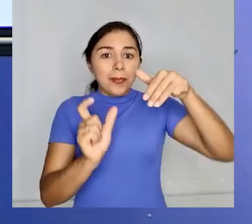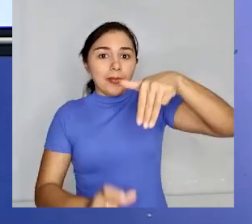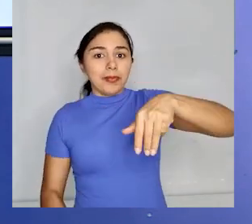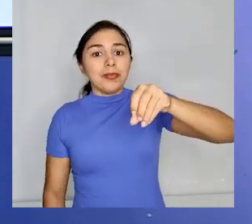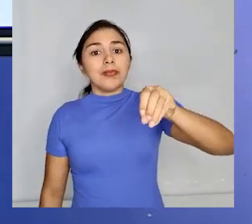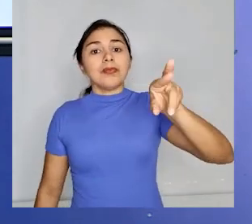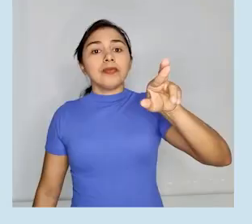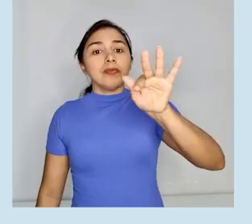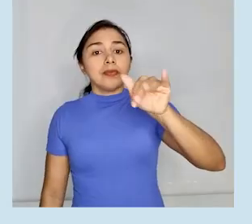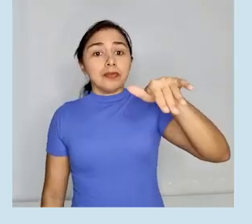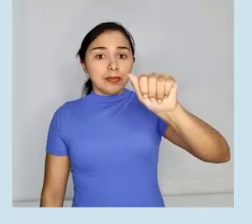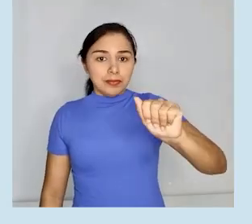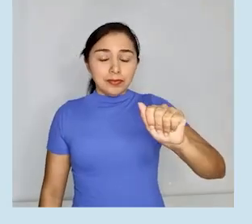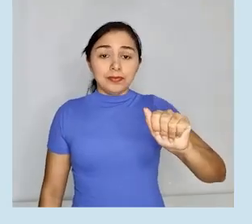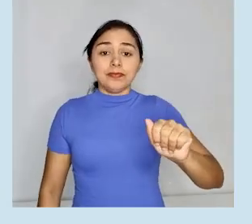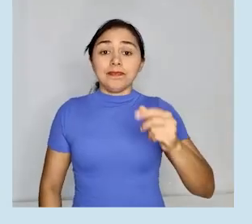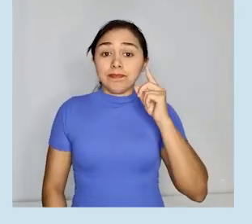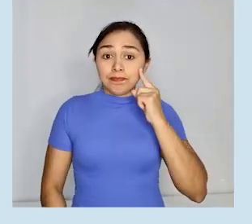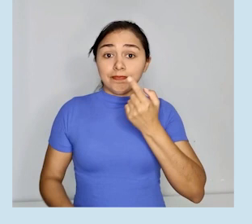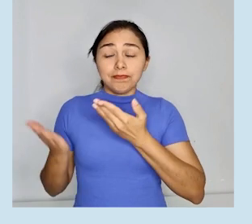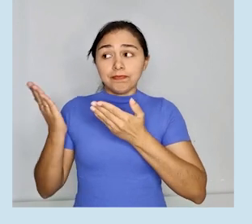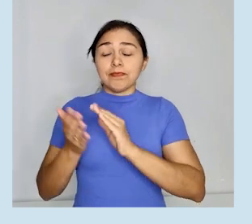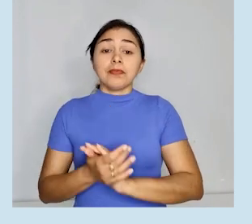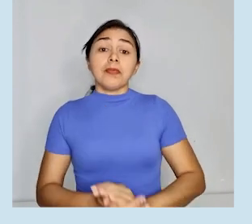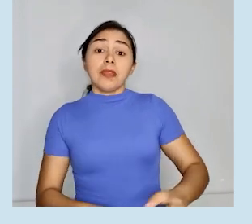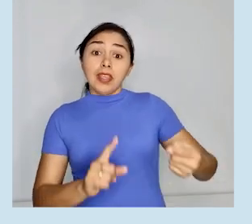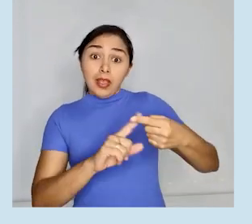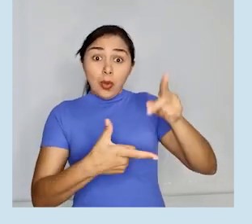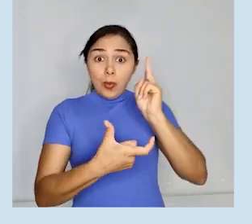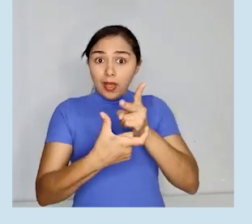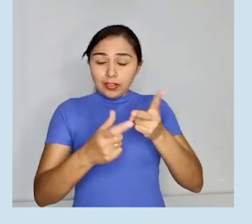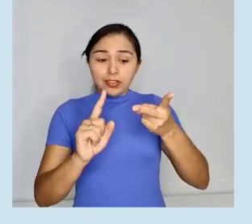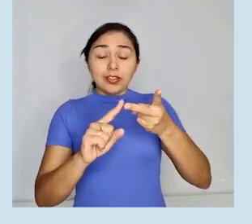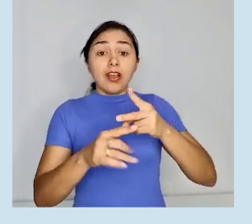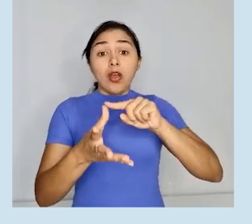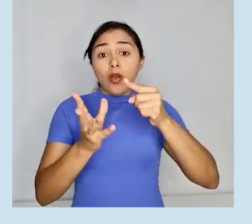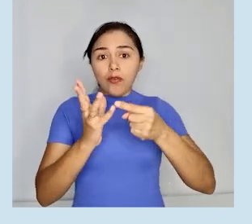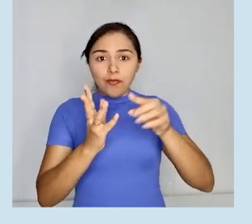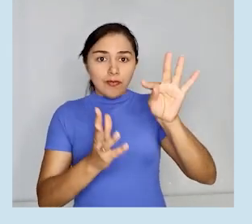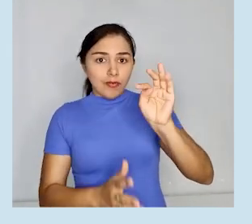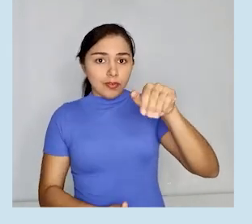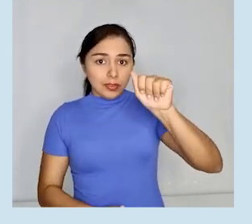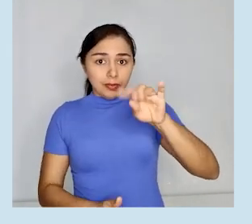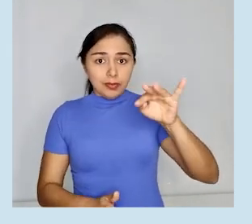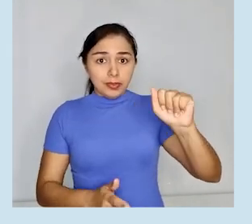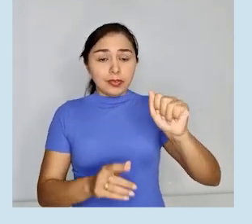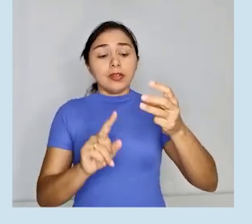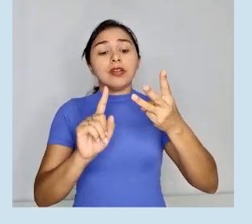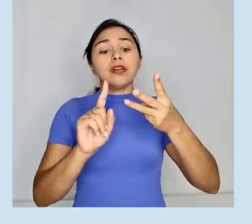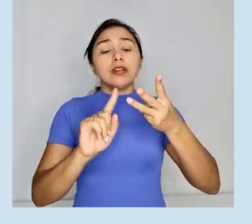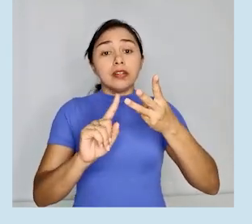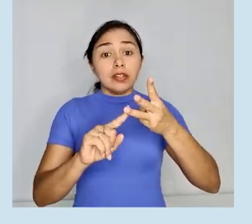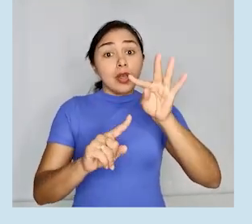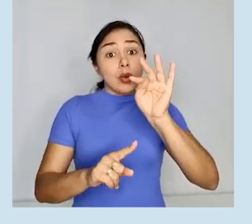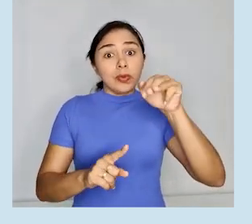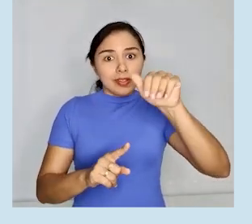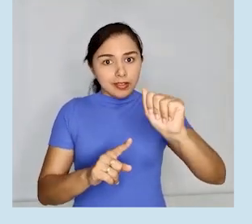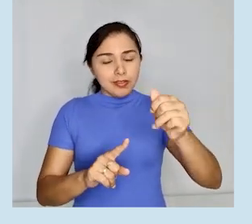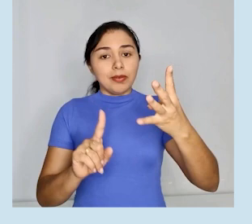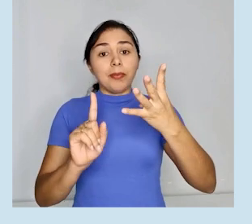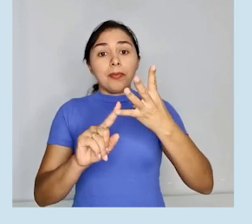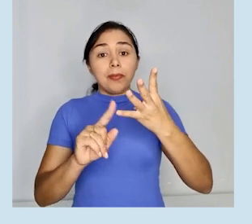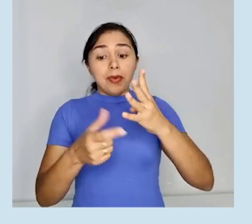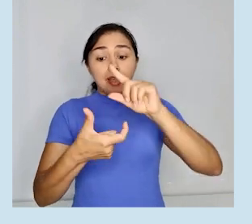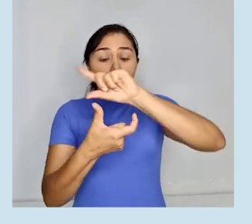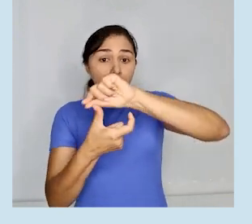e são eles. Temos o radical, a vogal temática, o tema, afixos, vogal e